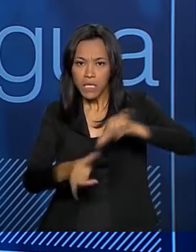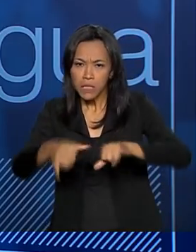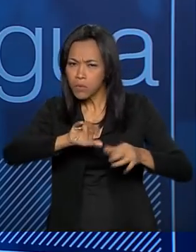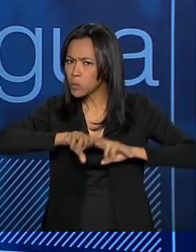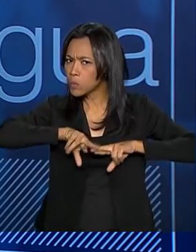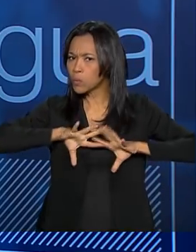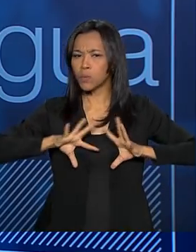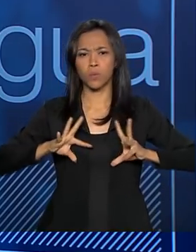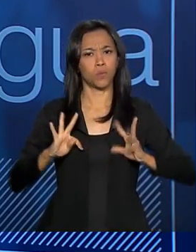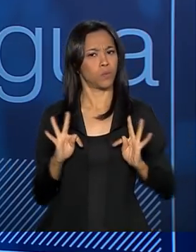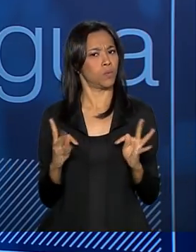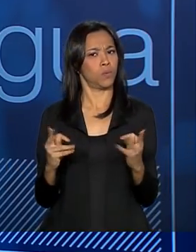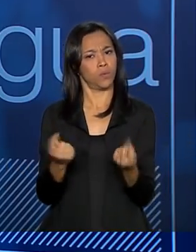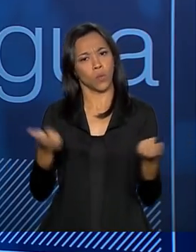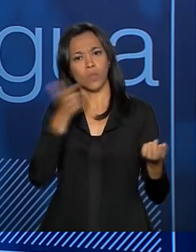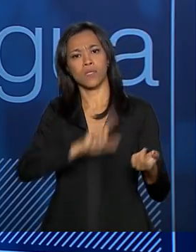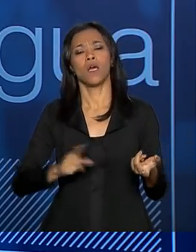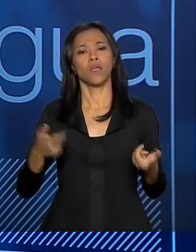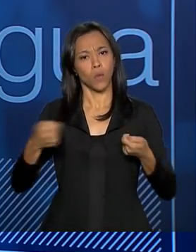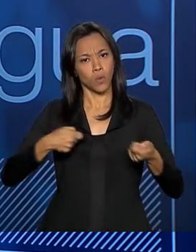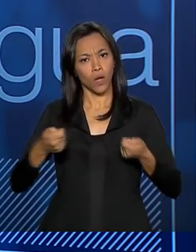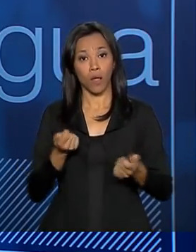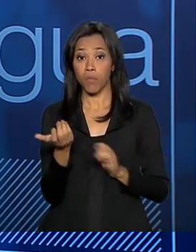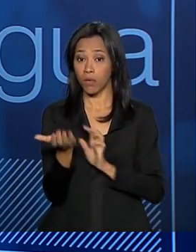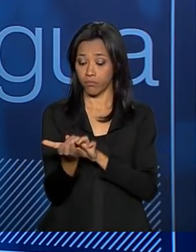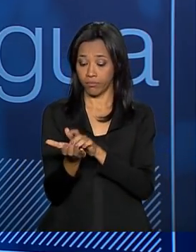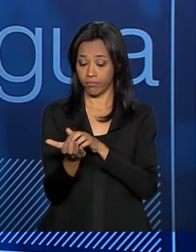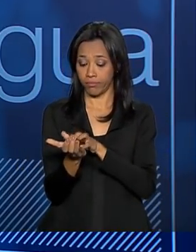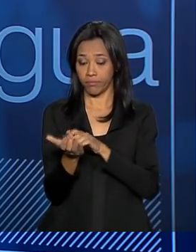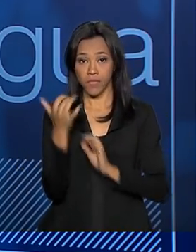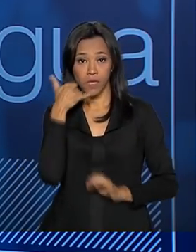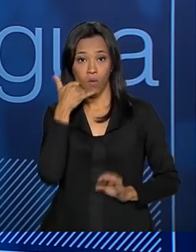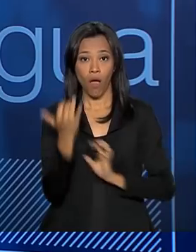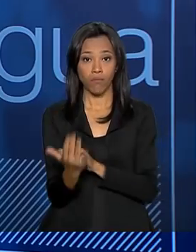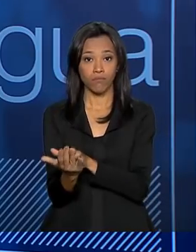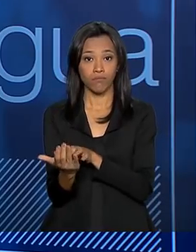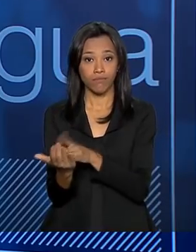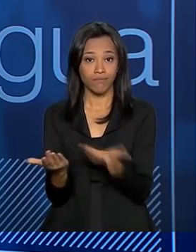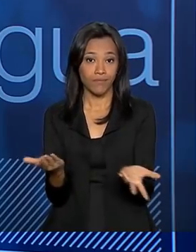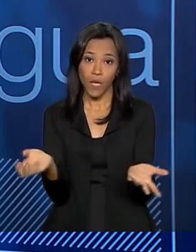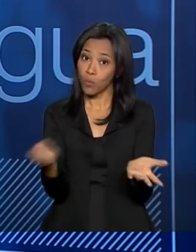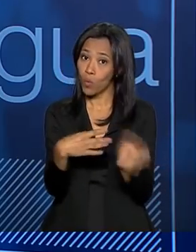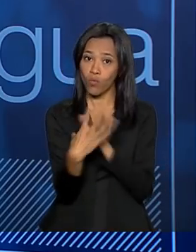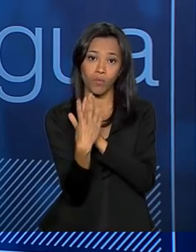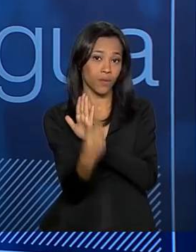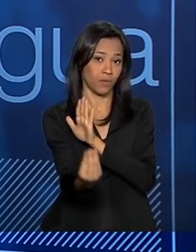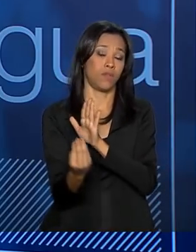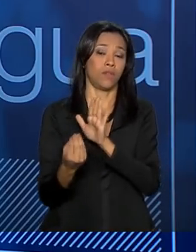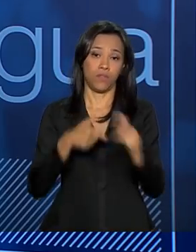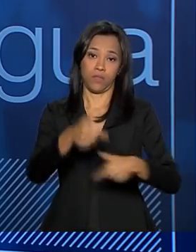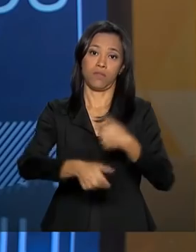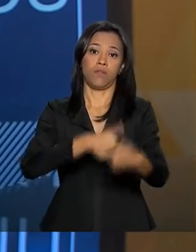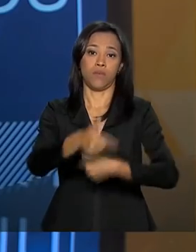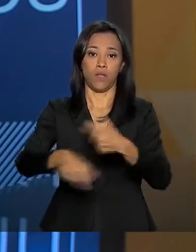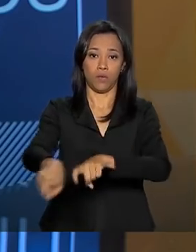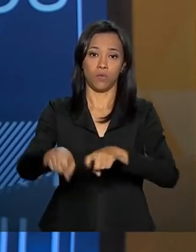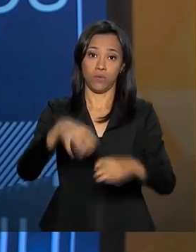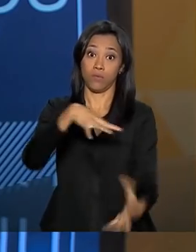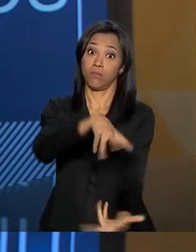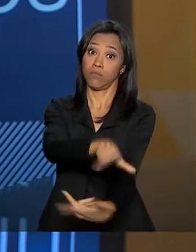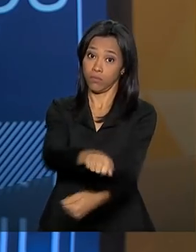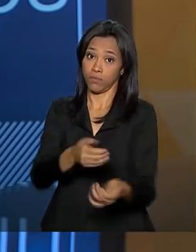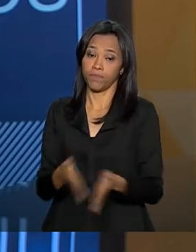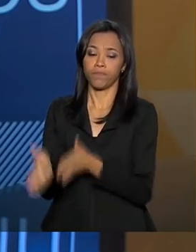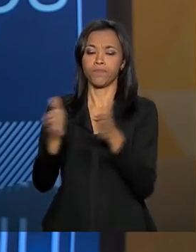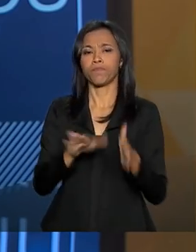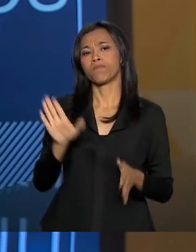acionados por celular. Então, é um novo paradigma, é uma nova forma de se fazer agricultura no mundo. Em relação a